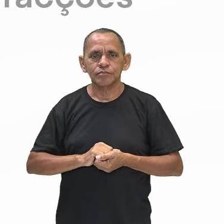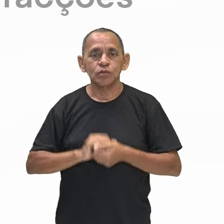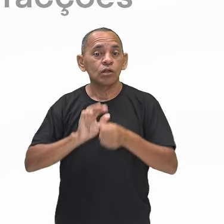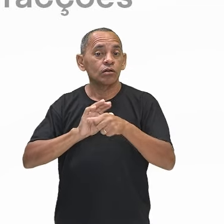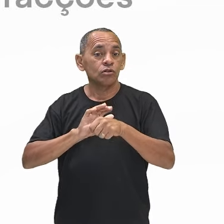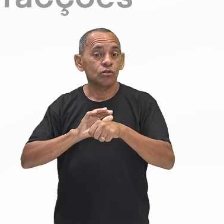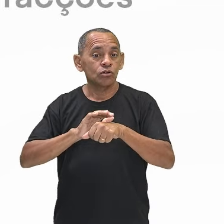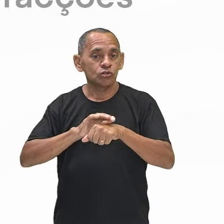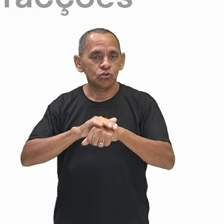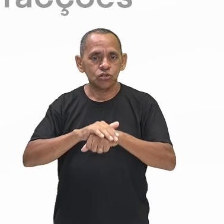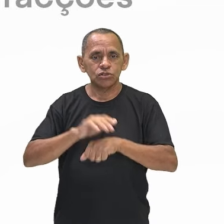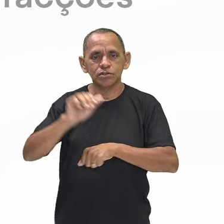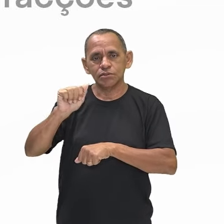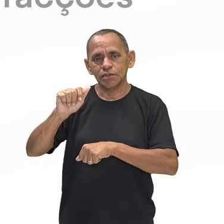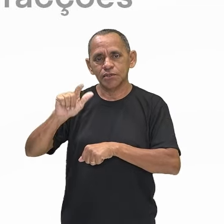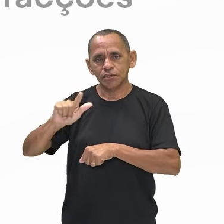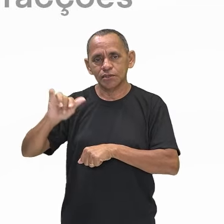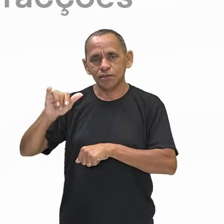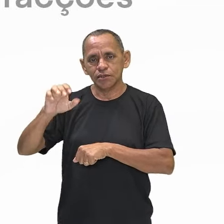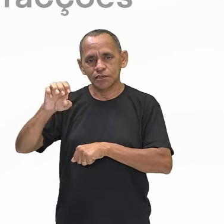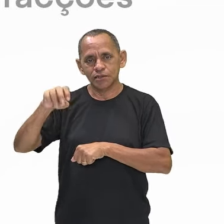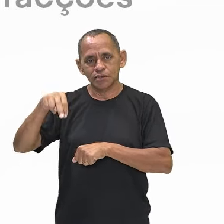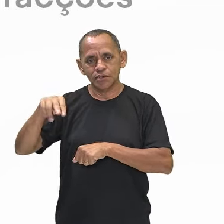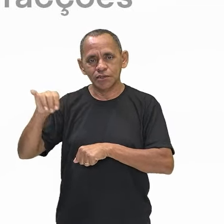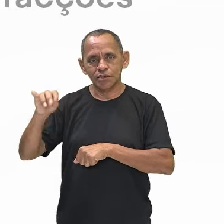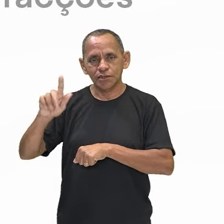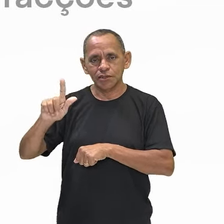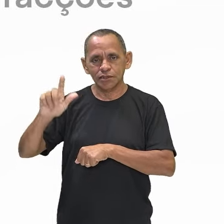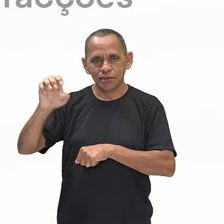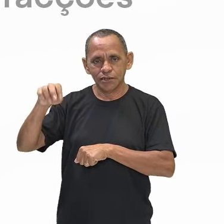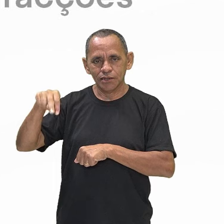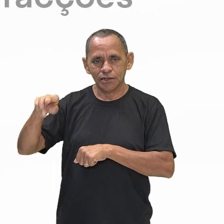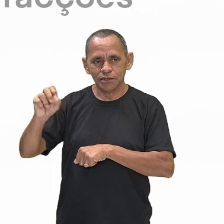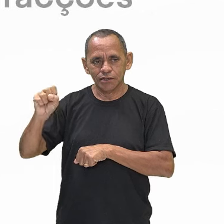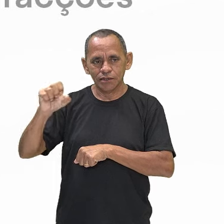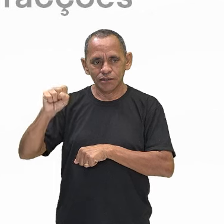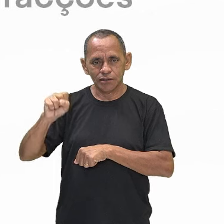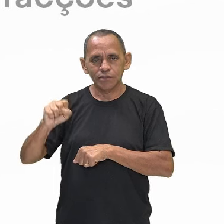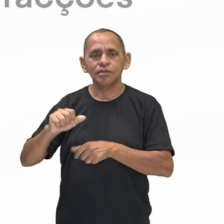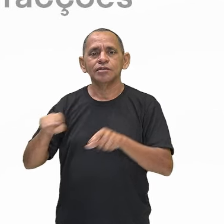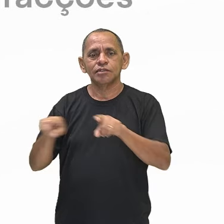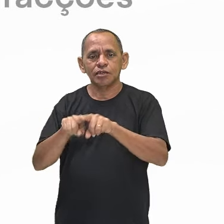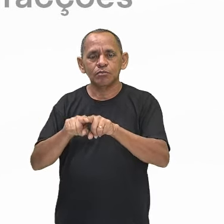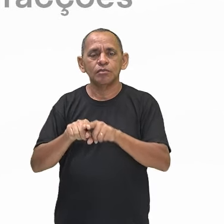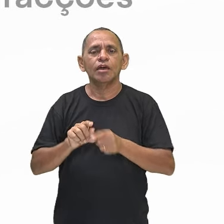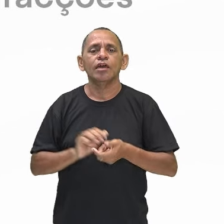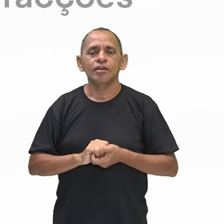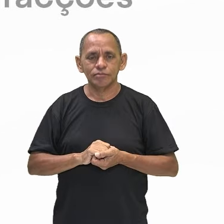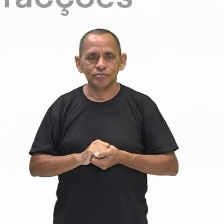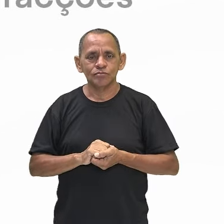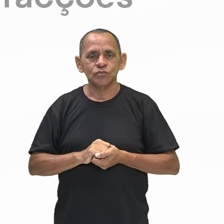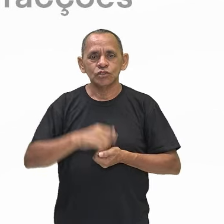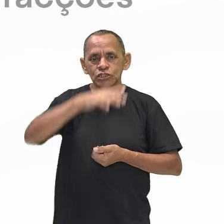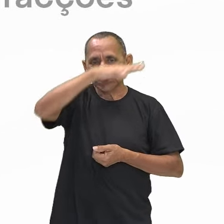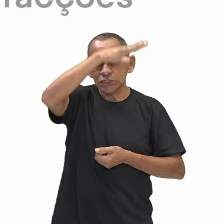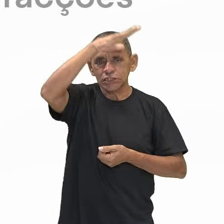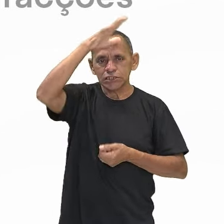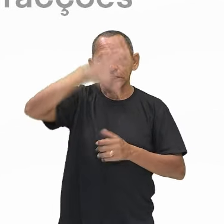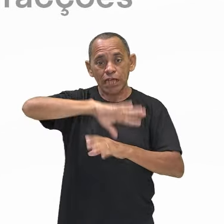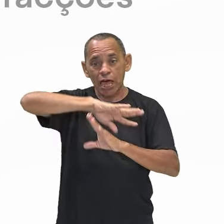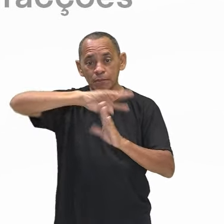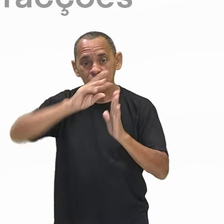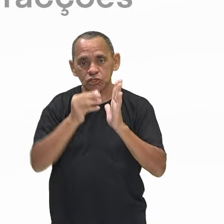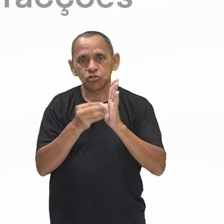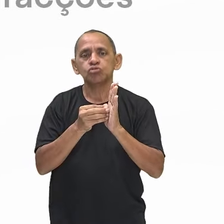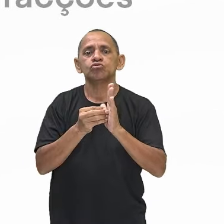Alienígenas. O filme expõe uma armazônia urbana onde a ancestralidade